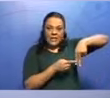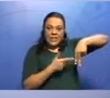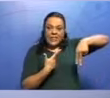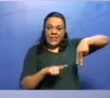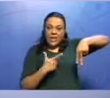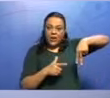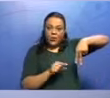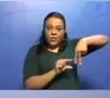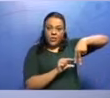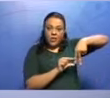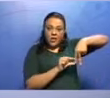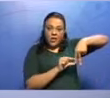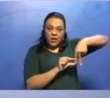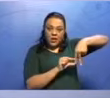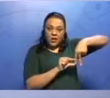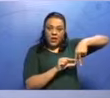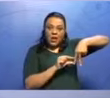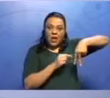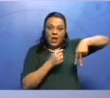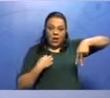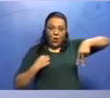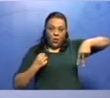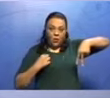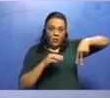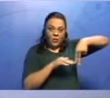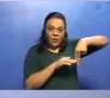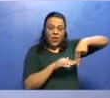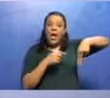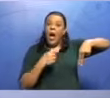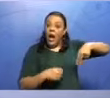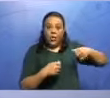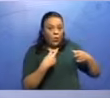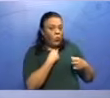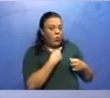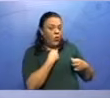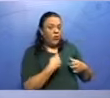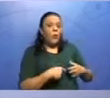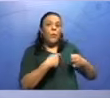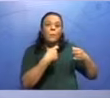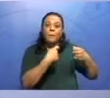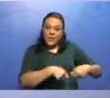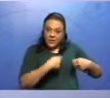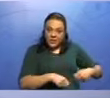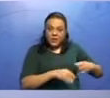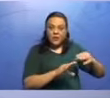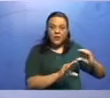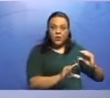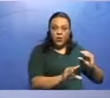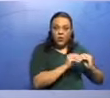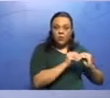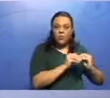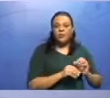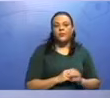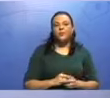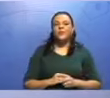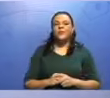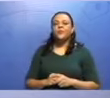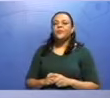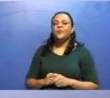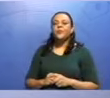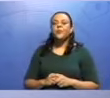obrigatório na frase e o outro é só um adorno, só um complemento, assim, só um acessório, algo a mais. Então, o verbo